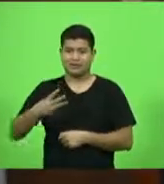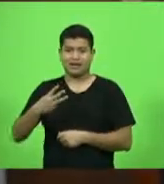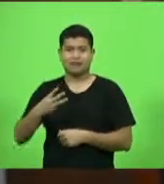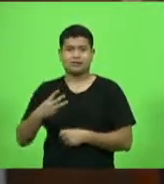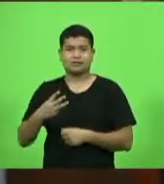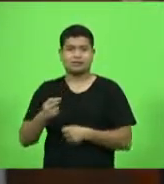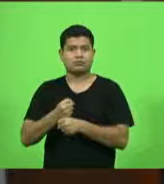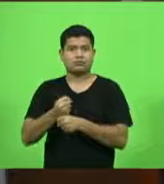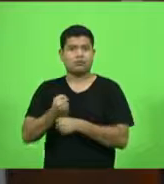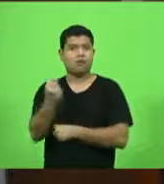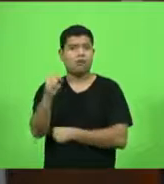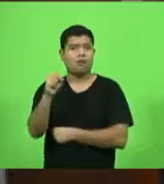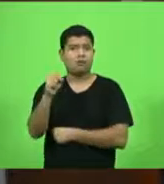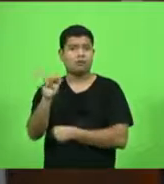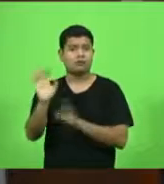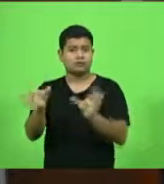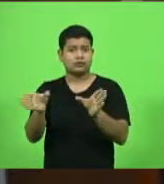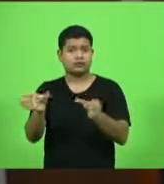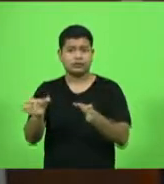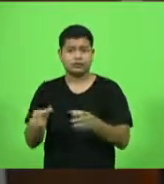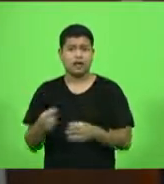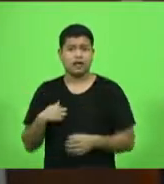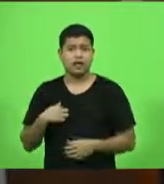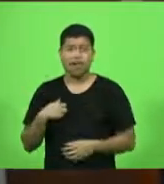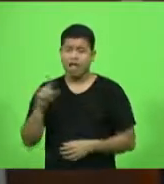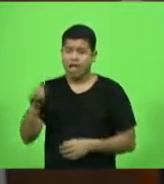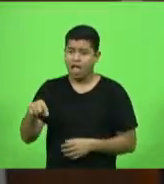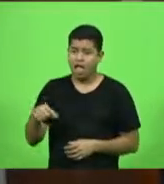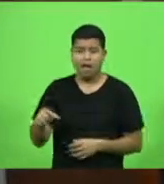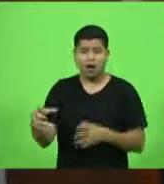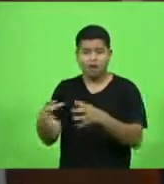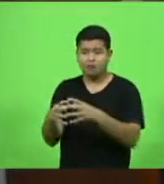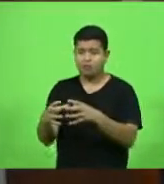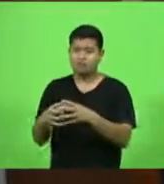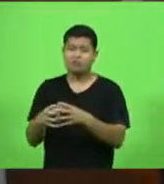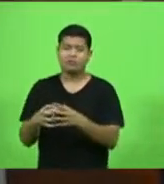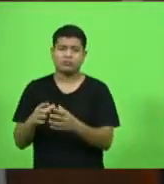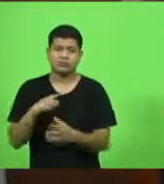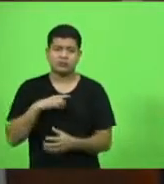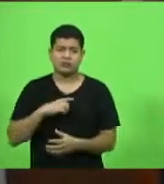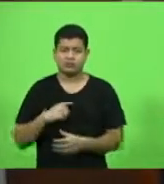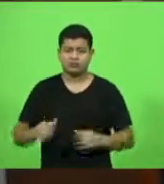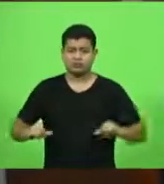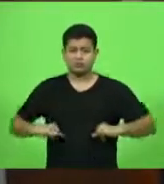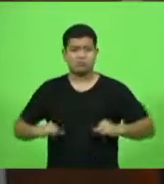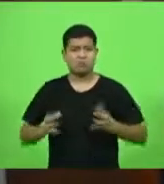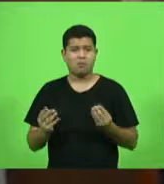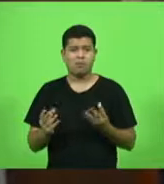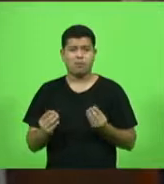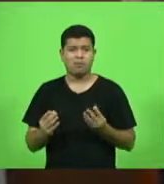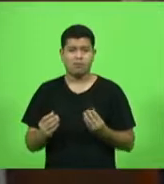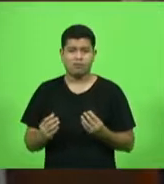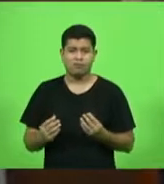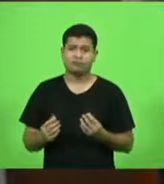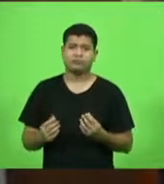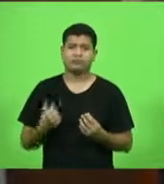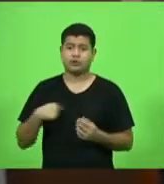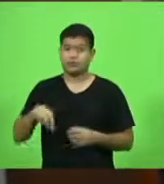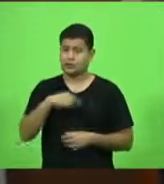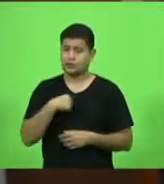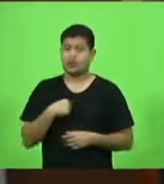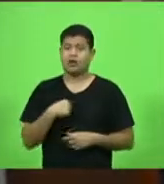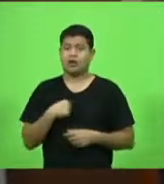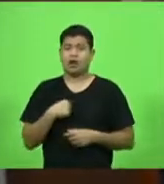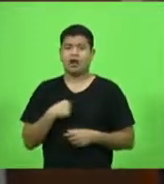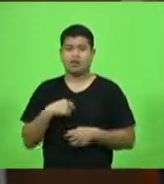Então, é uma categoria altamente penalizada e nós fizemos e será